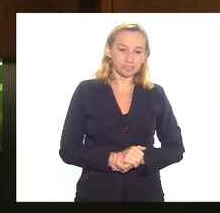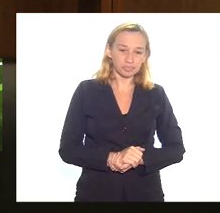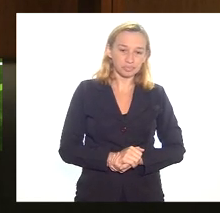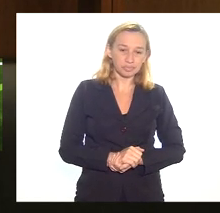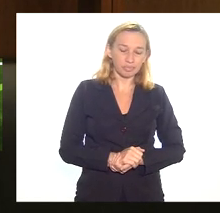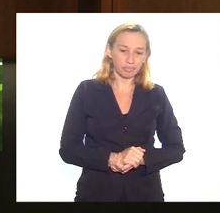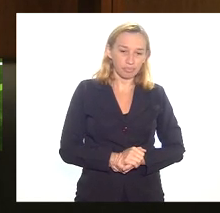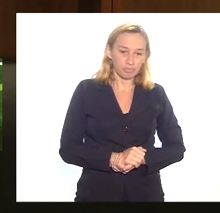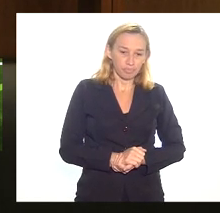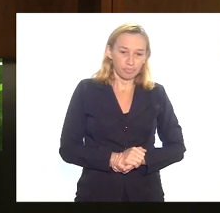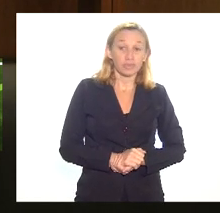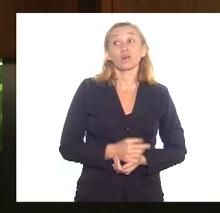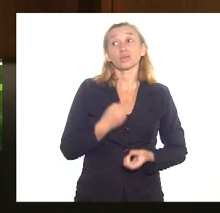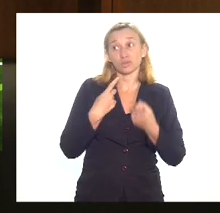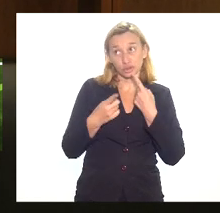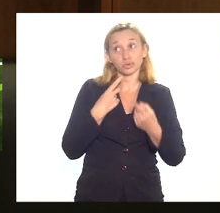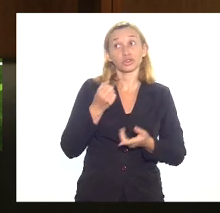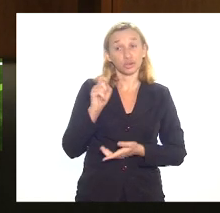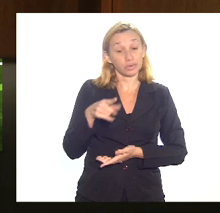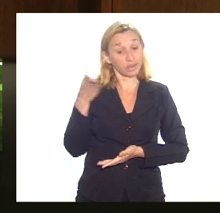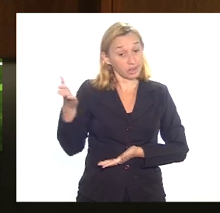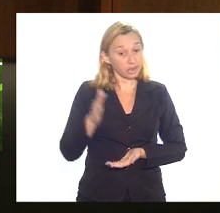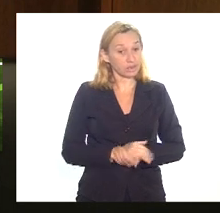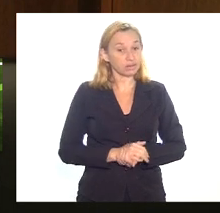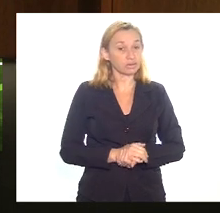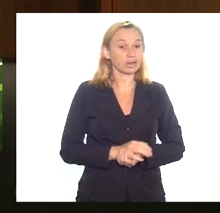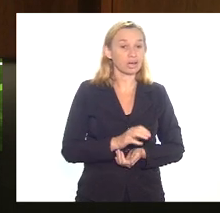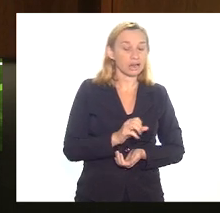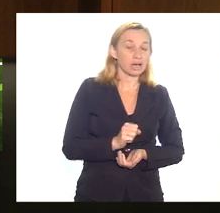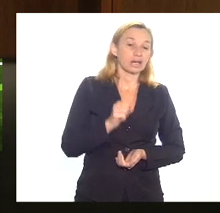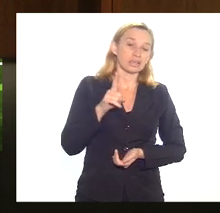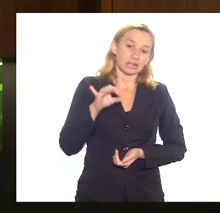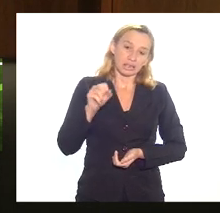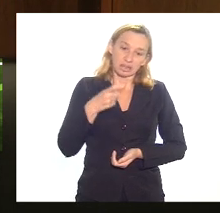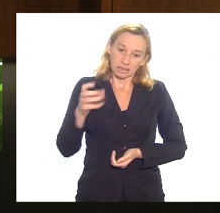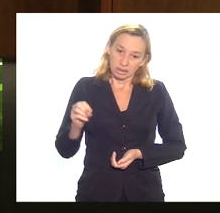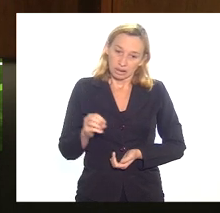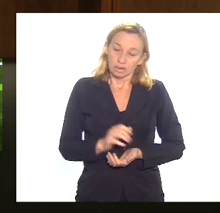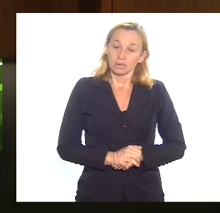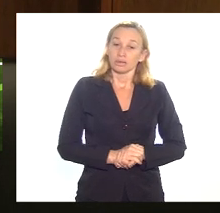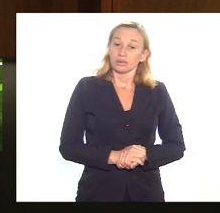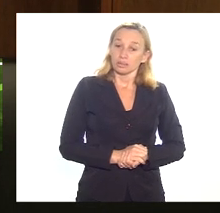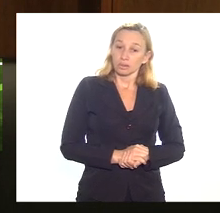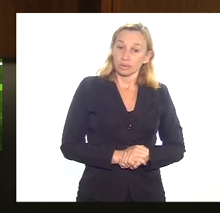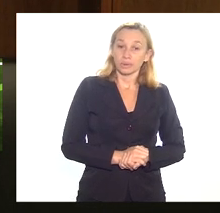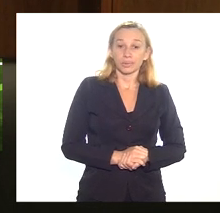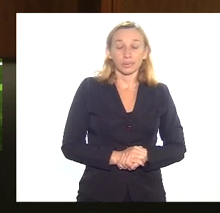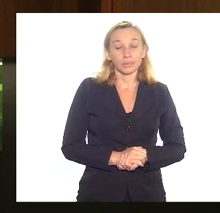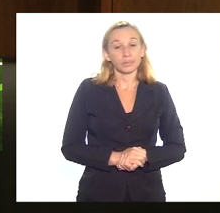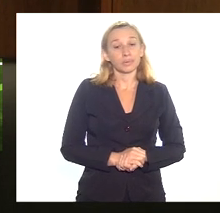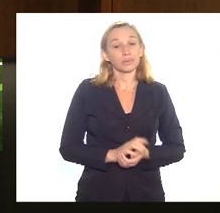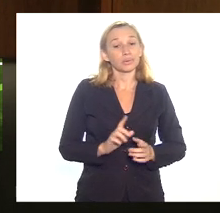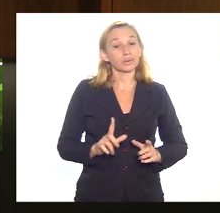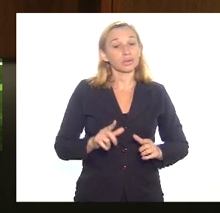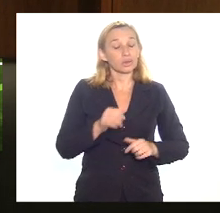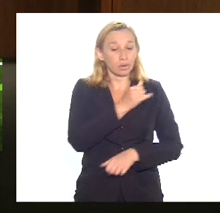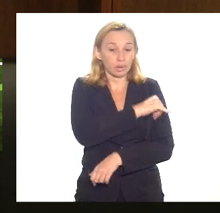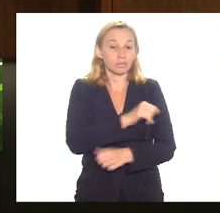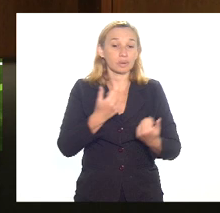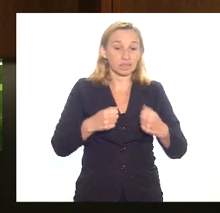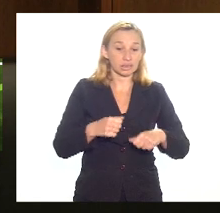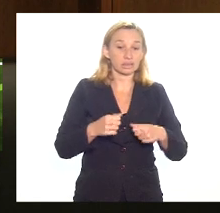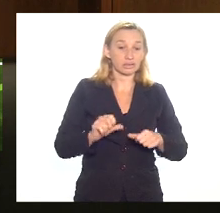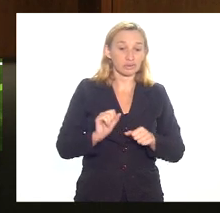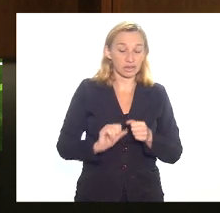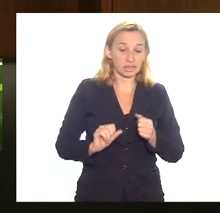primeiro é o que a está discutindo é isso é a forma da adesão é as contrapartidas que o Rio tem que dar e em relação